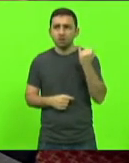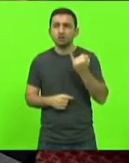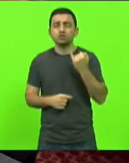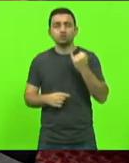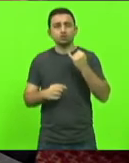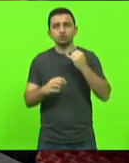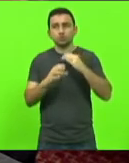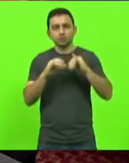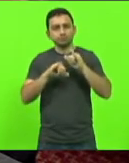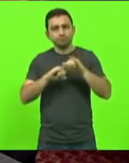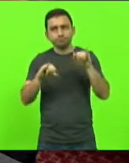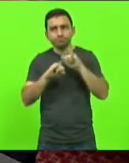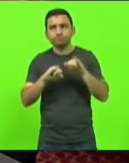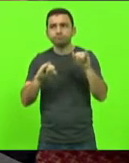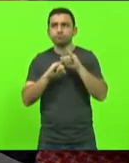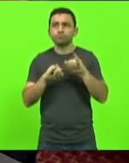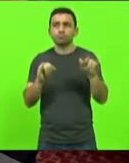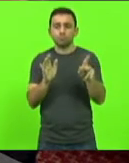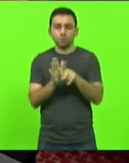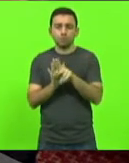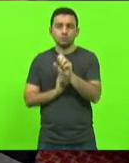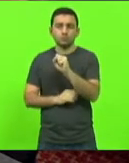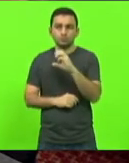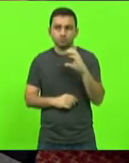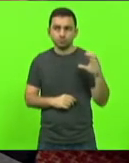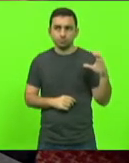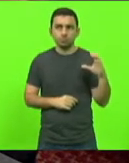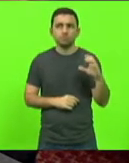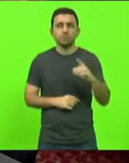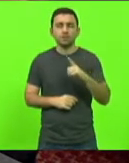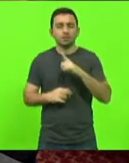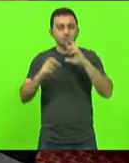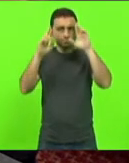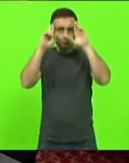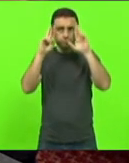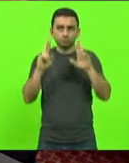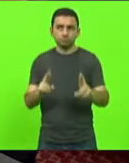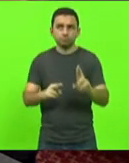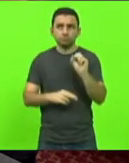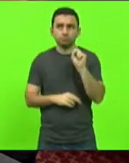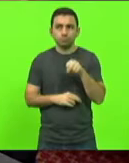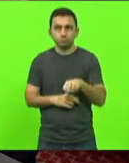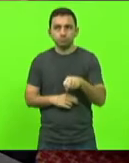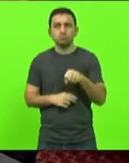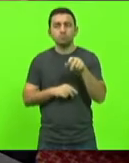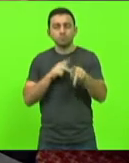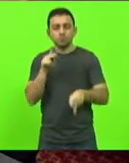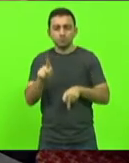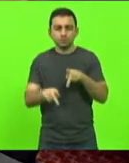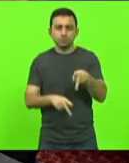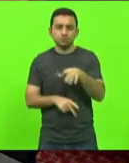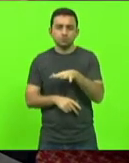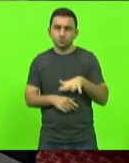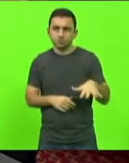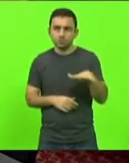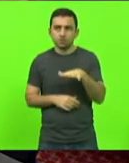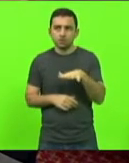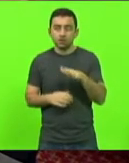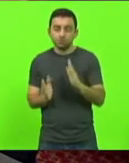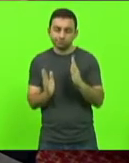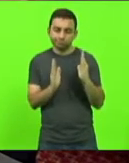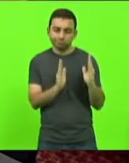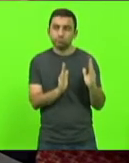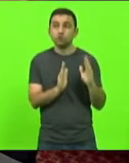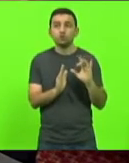fundamental aqui para Santa Catarina, que tem o respeito de toda a população catarinense. O que está sendo aqui feito